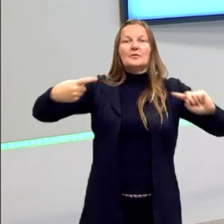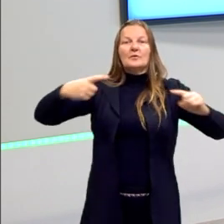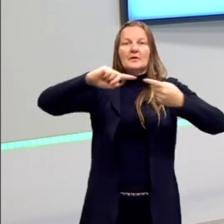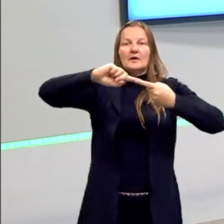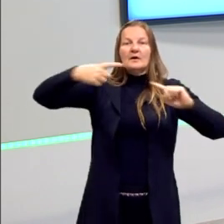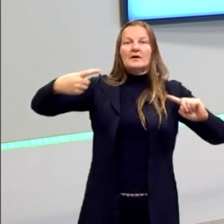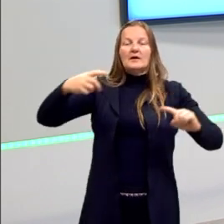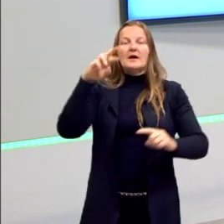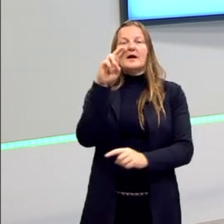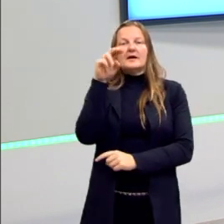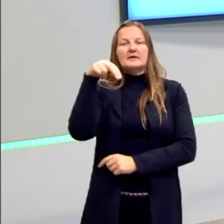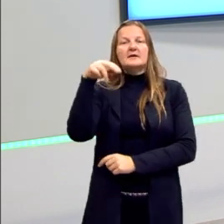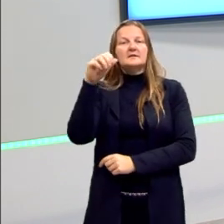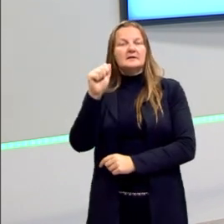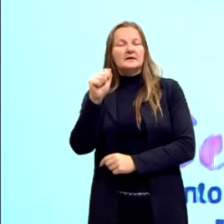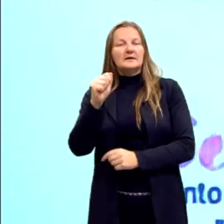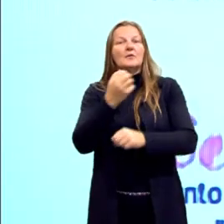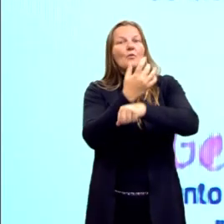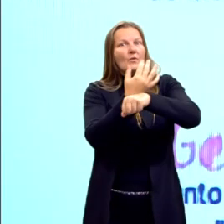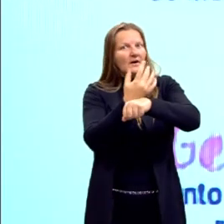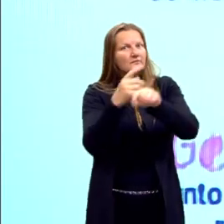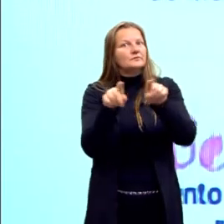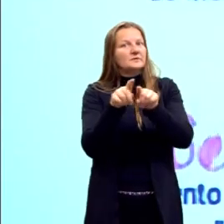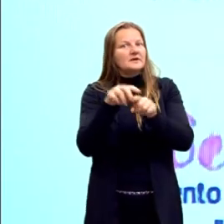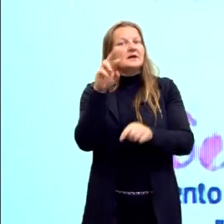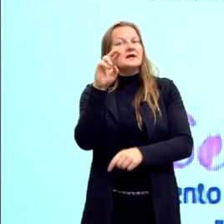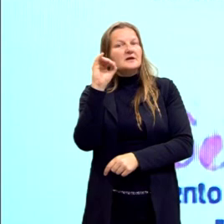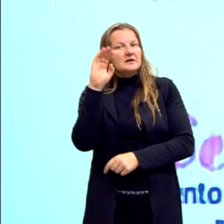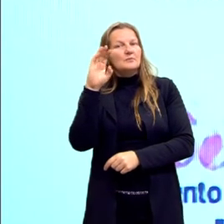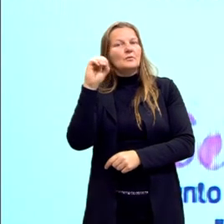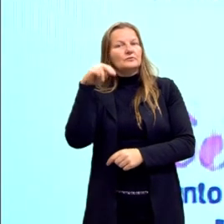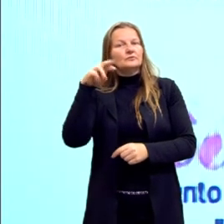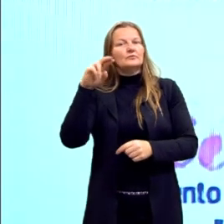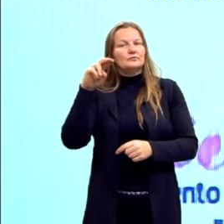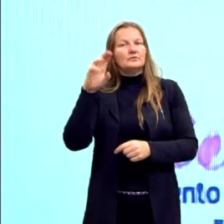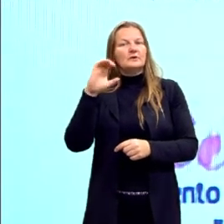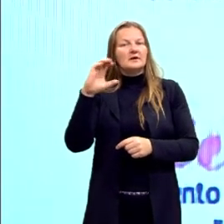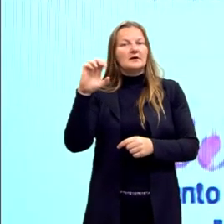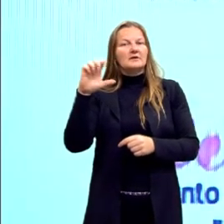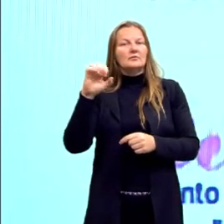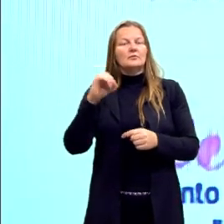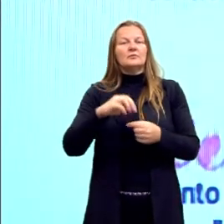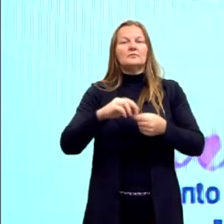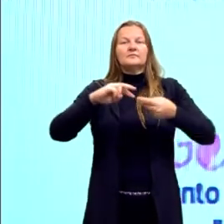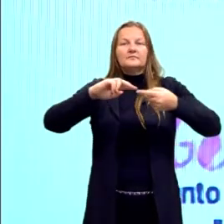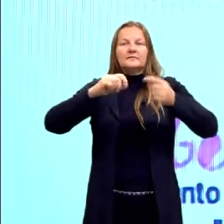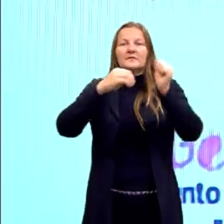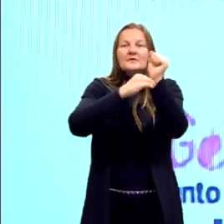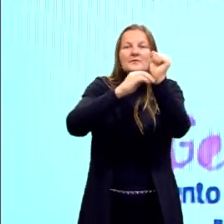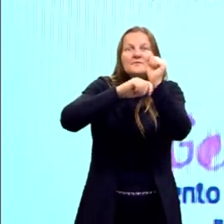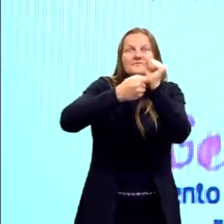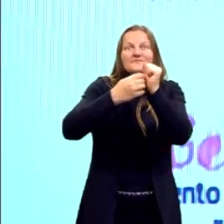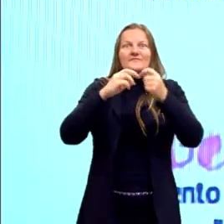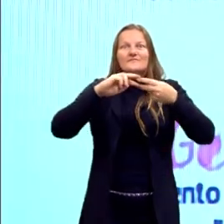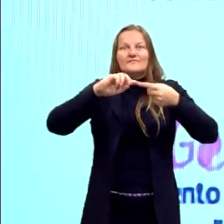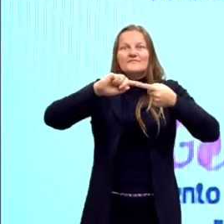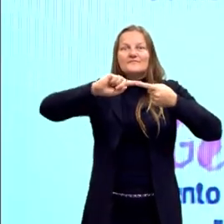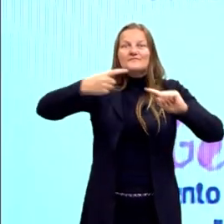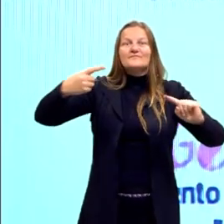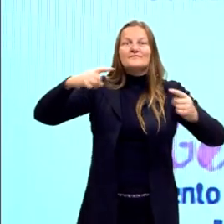para ácido ribonucleico, que decodifica o DNA para sintetizar,